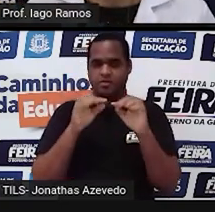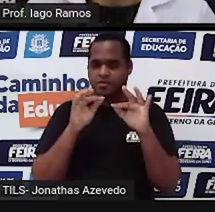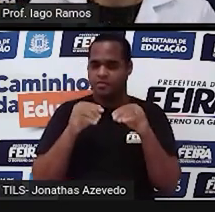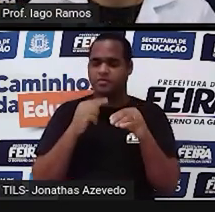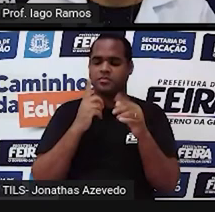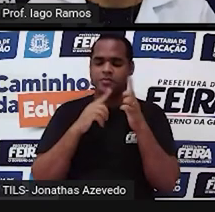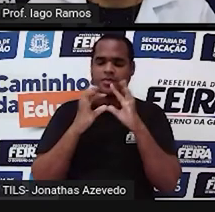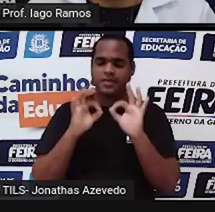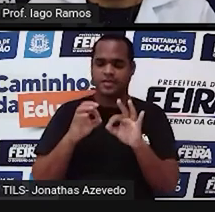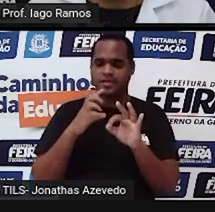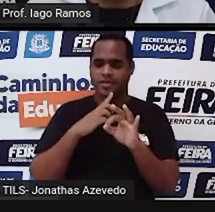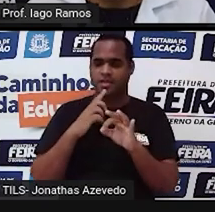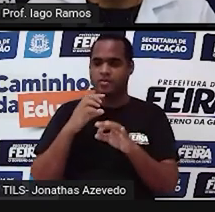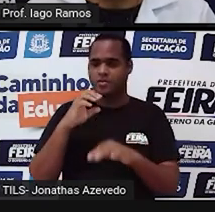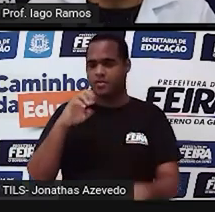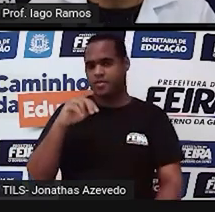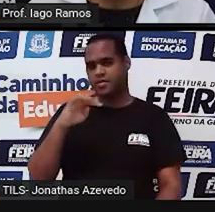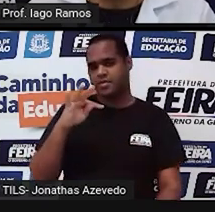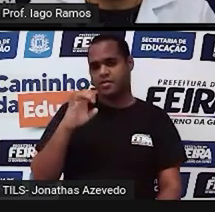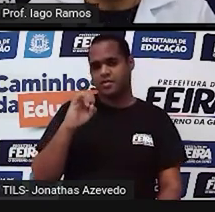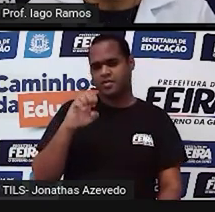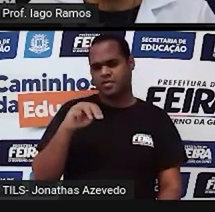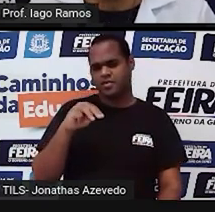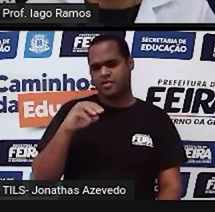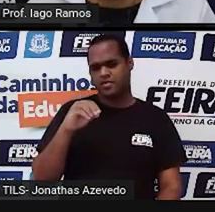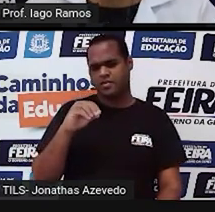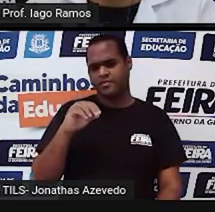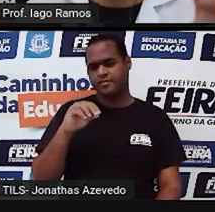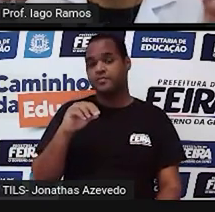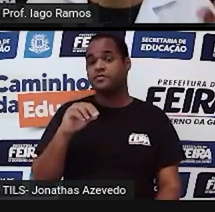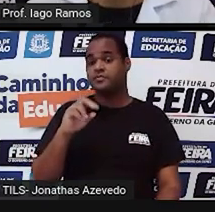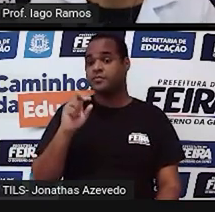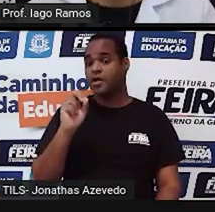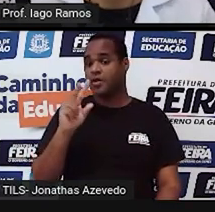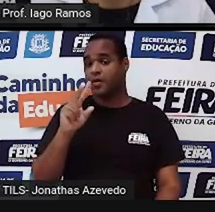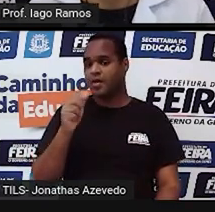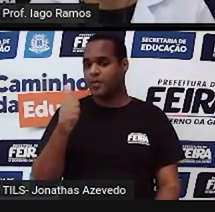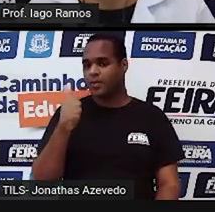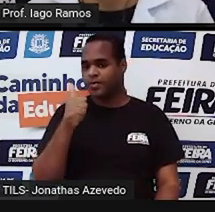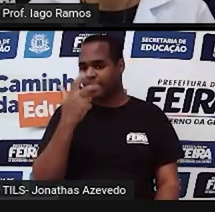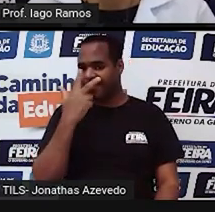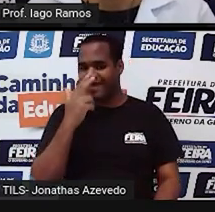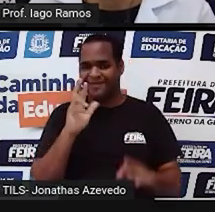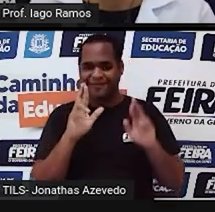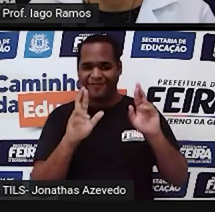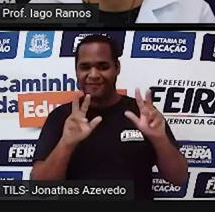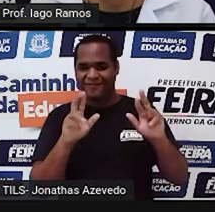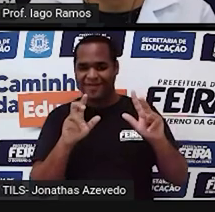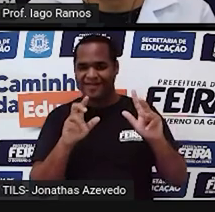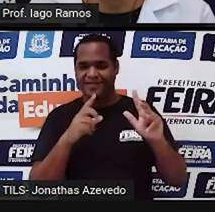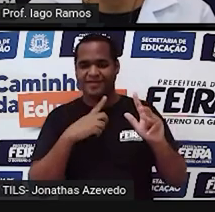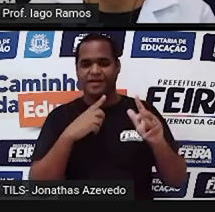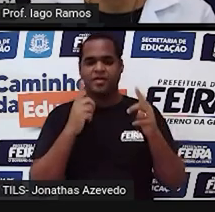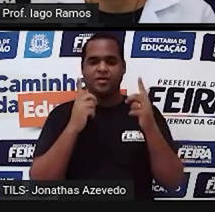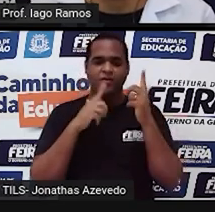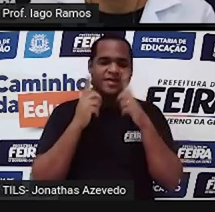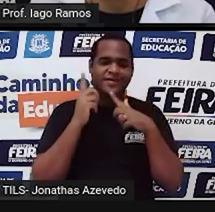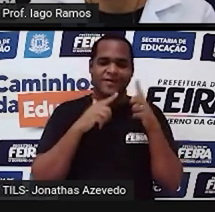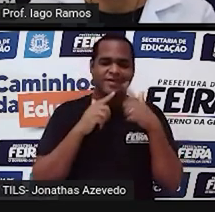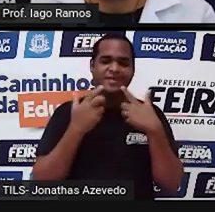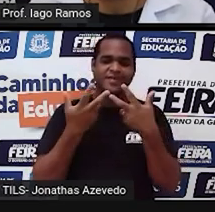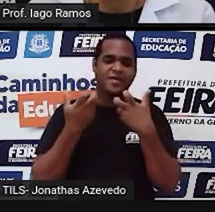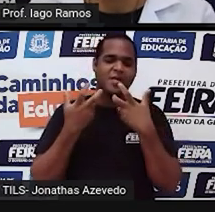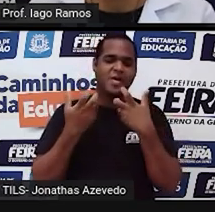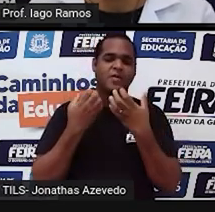é o centésimo. Tá bom? Então é uma outra diferençazinha que a gente consegue perceber